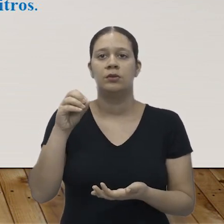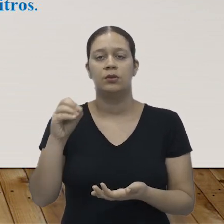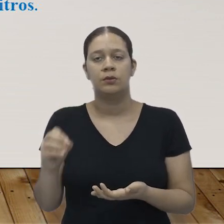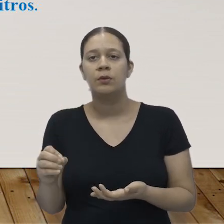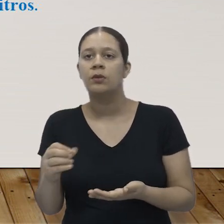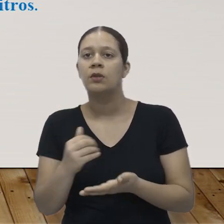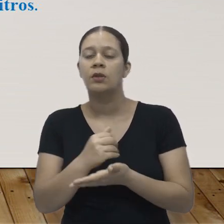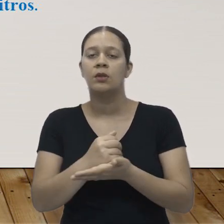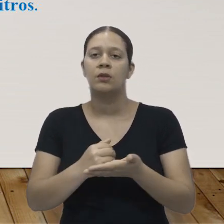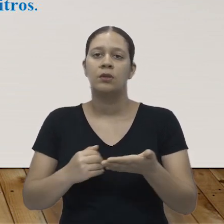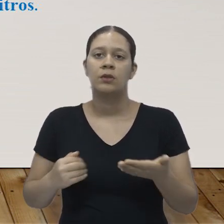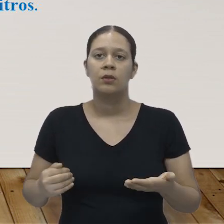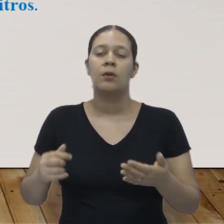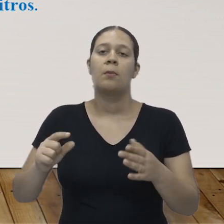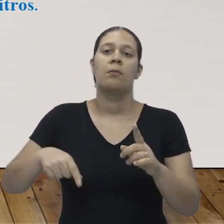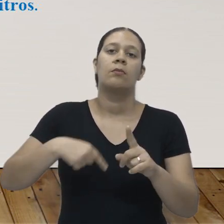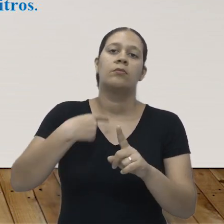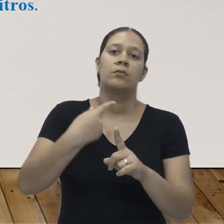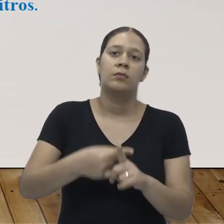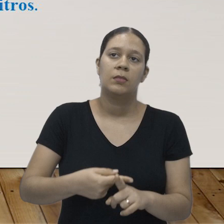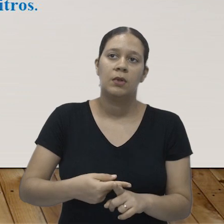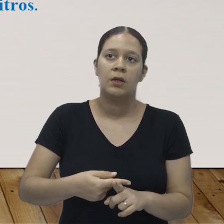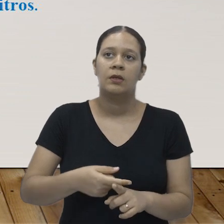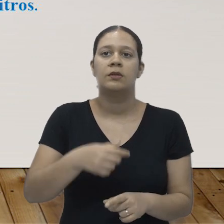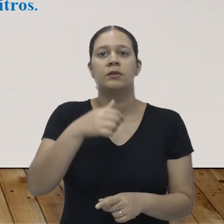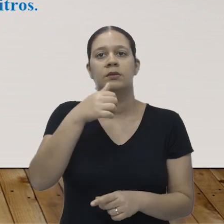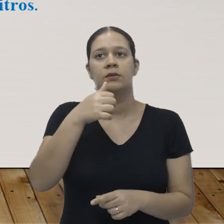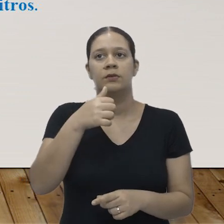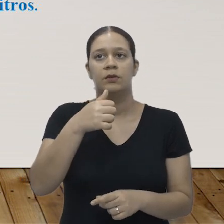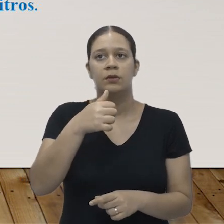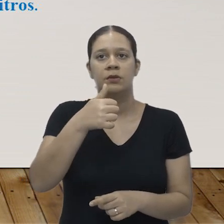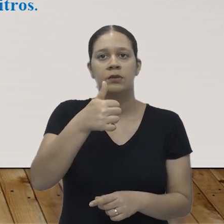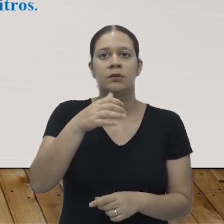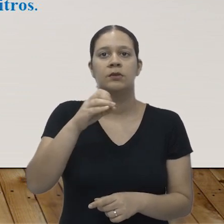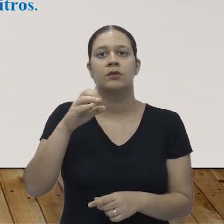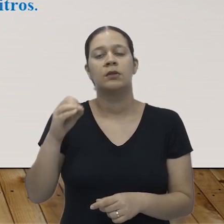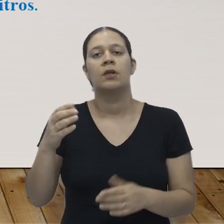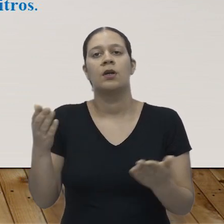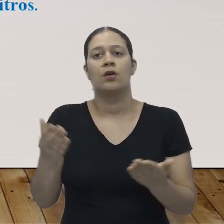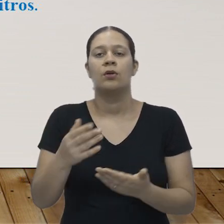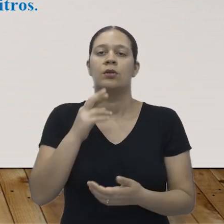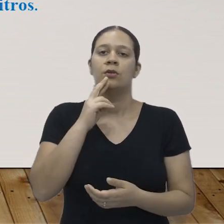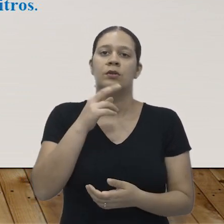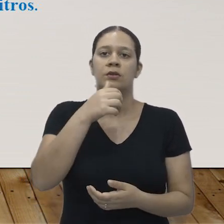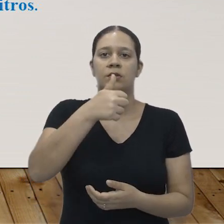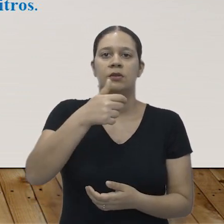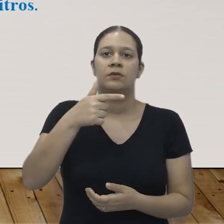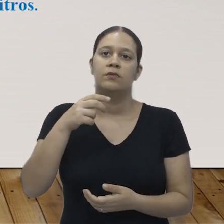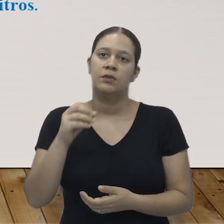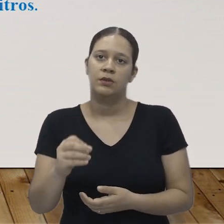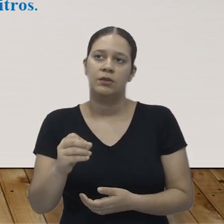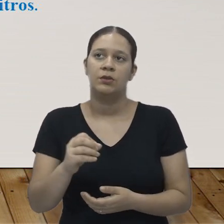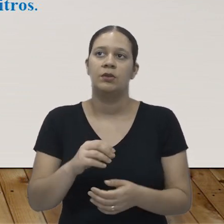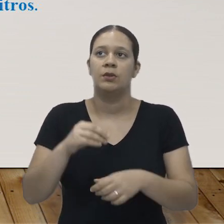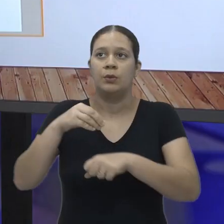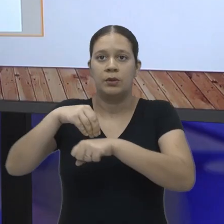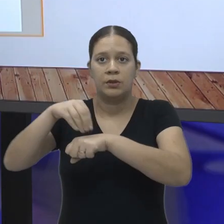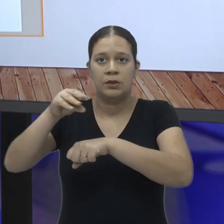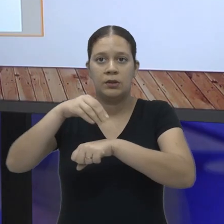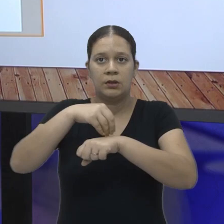e depois colocou outros 100 litros de água, ficando assim com 120 litros de água.